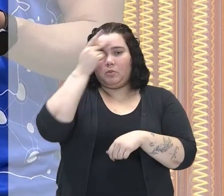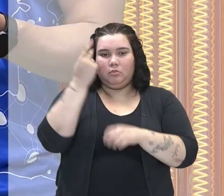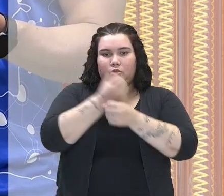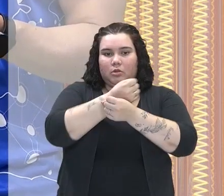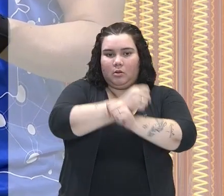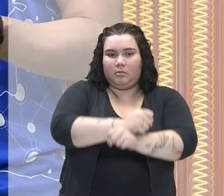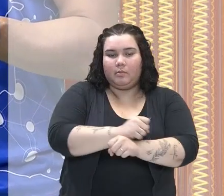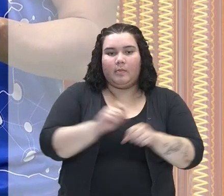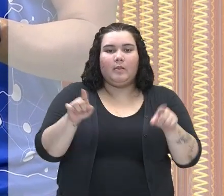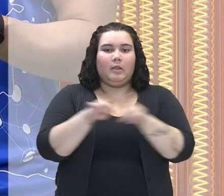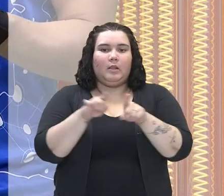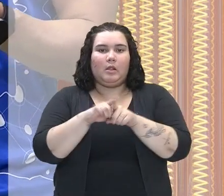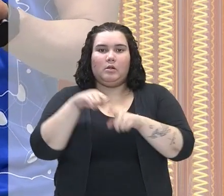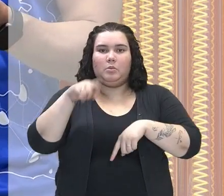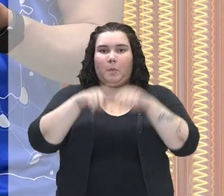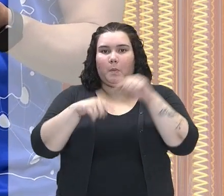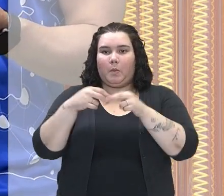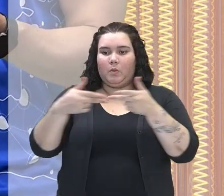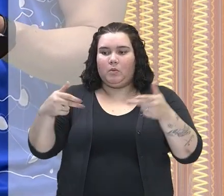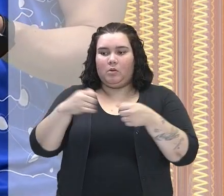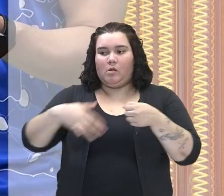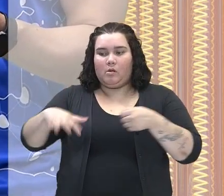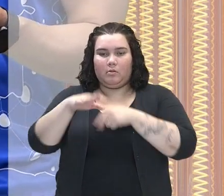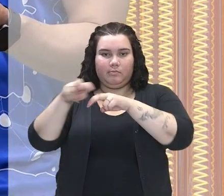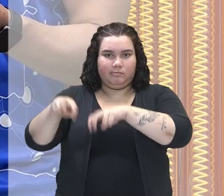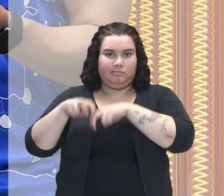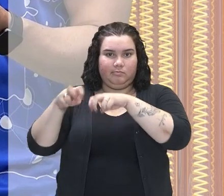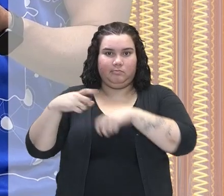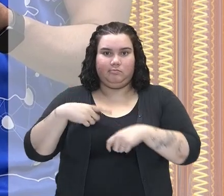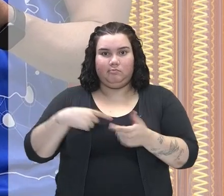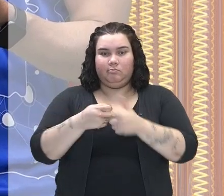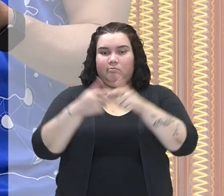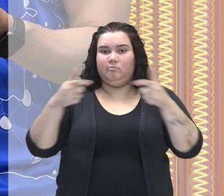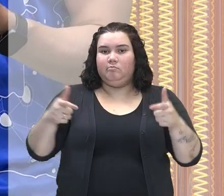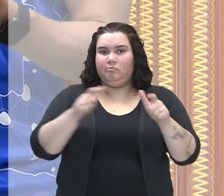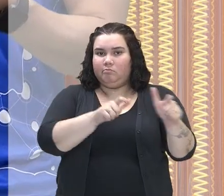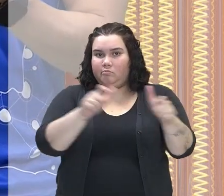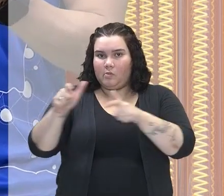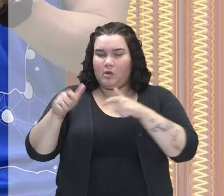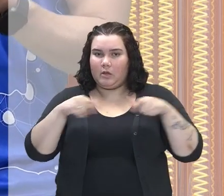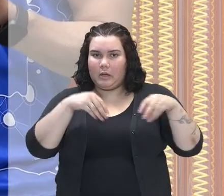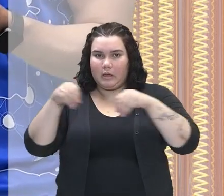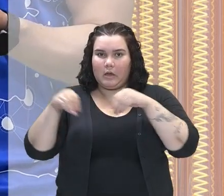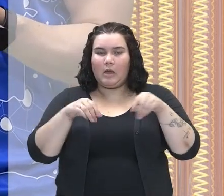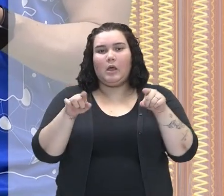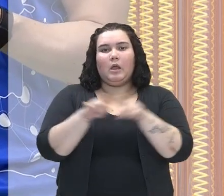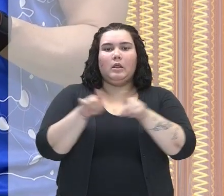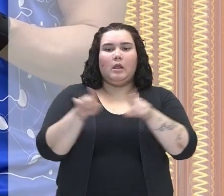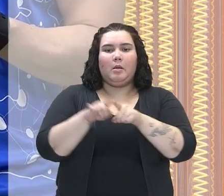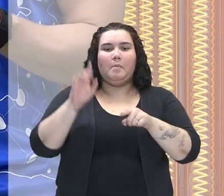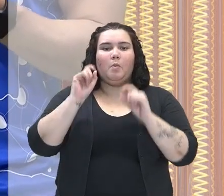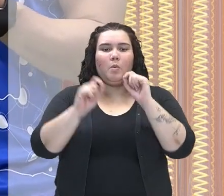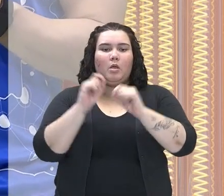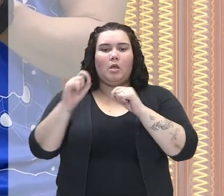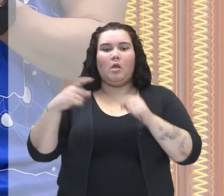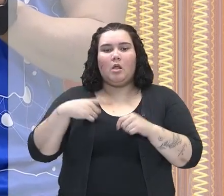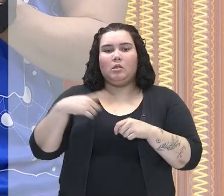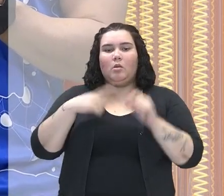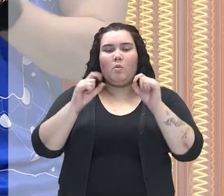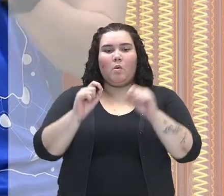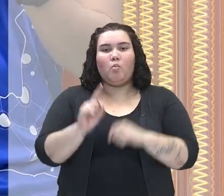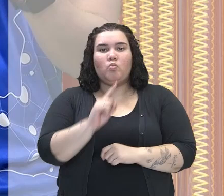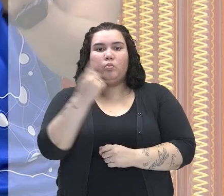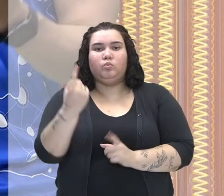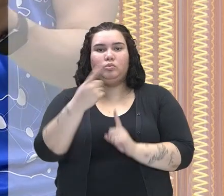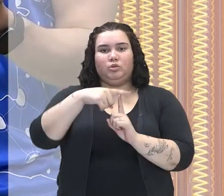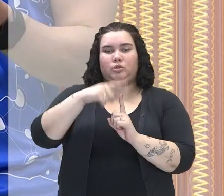de produtos agrícolas em grandes propriedades de terra, certo? E também a prática da monocultura, que é o cultivo de um só